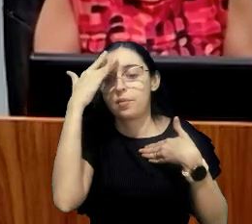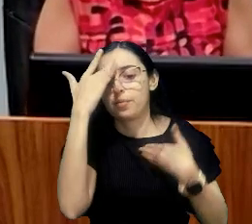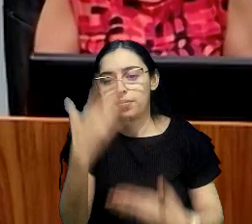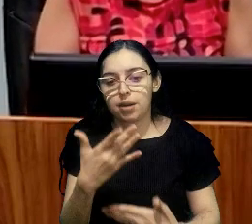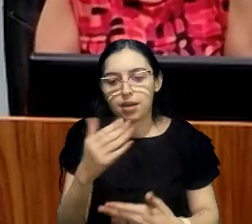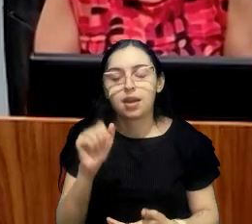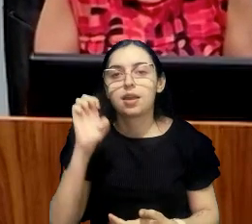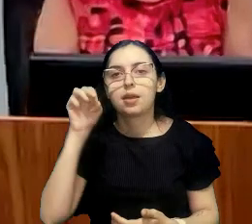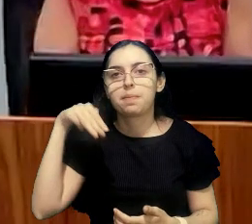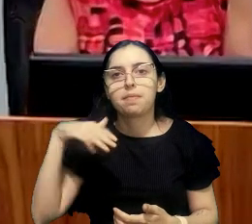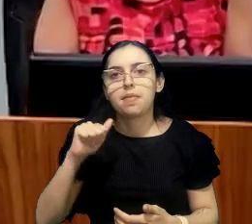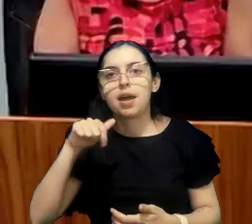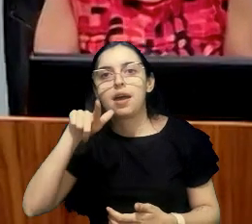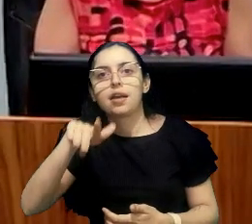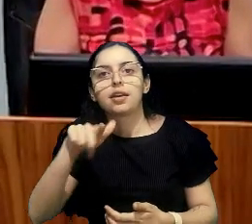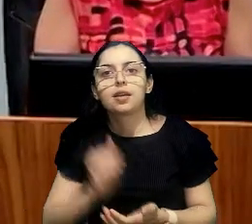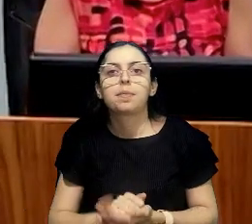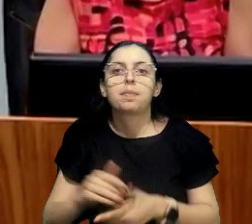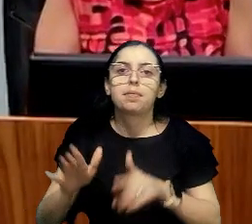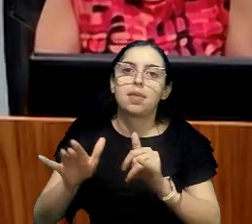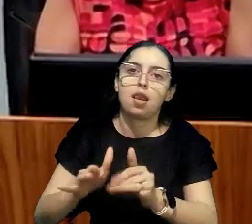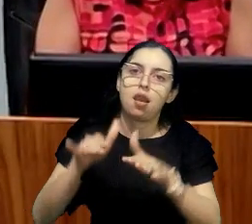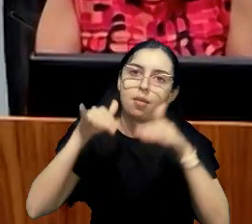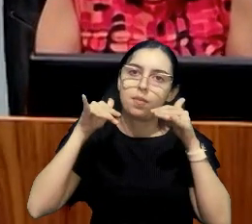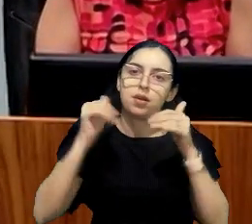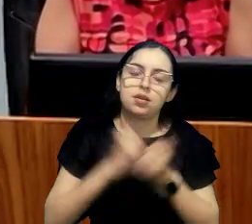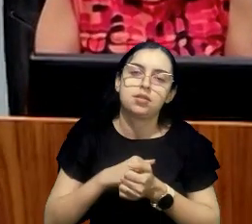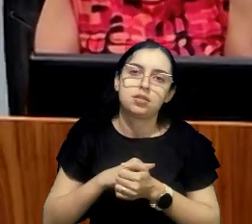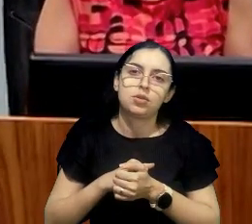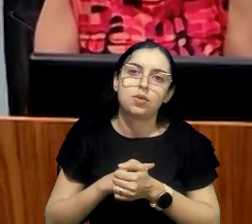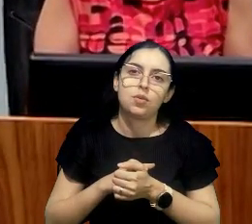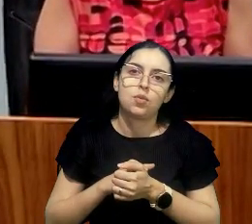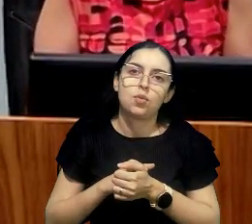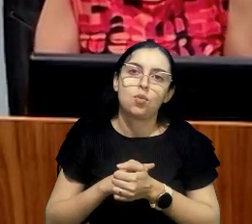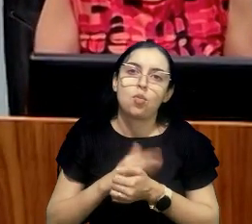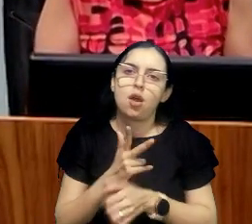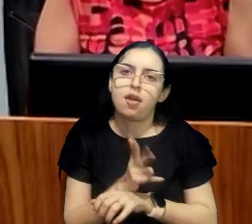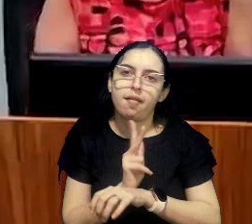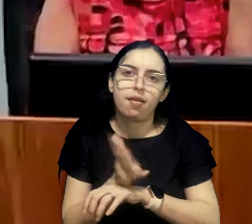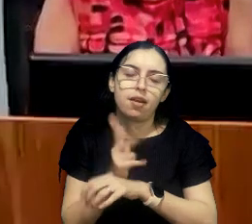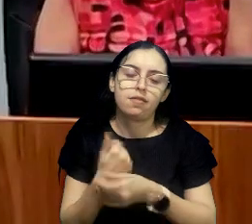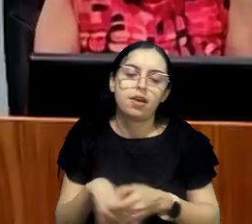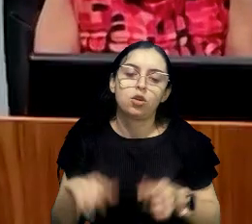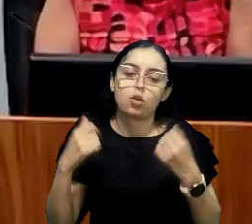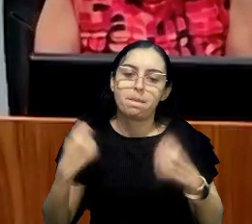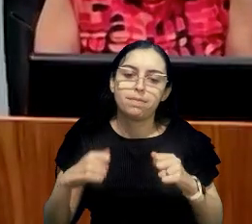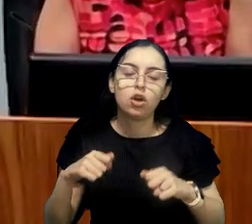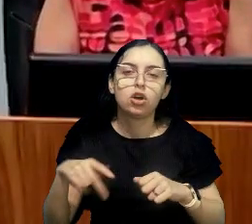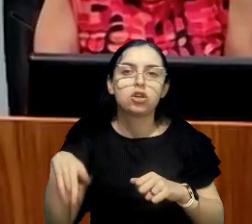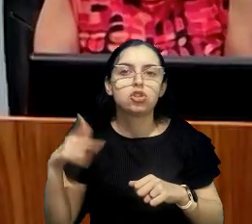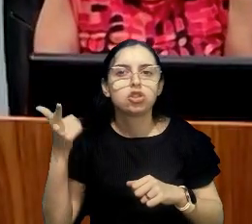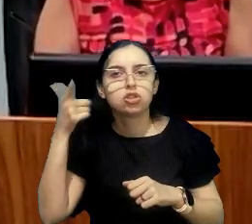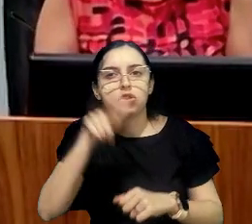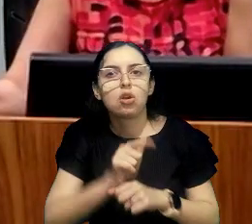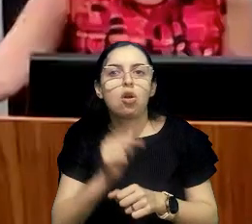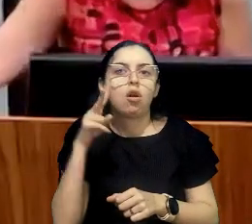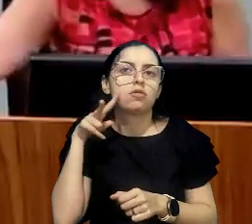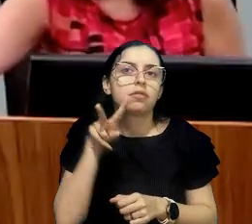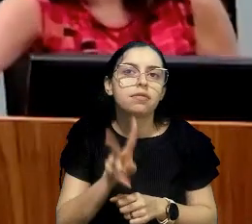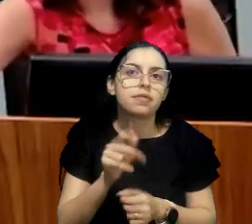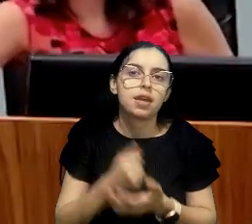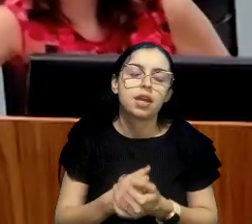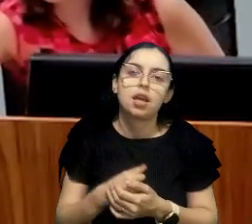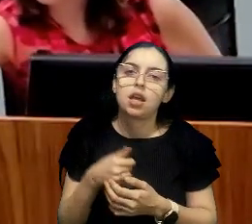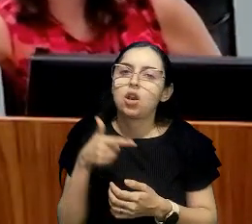nome da IMAG, pela audiência, esse evento está sendo gravado, pode ser depois visto, por quem não pôde estar